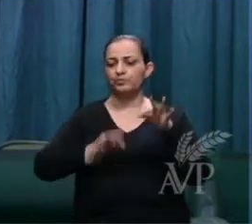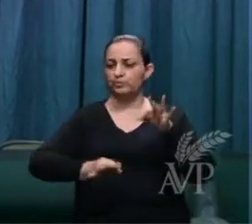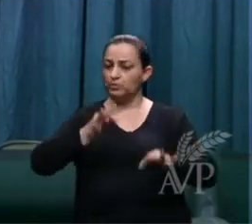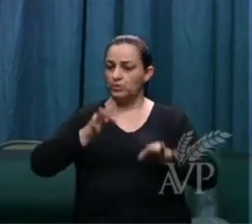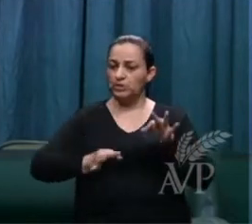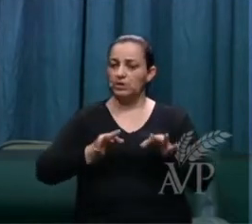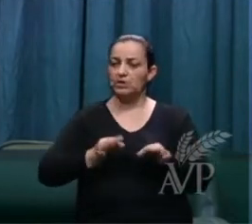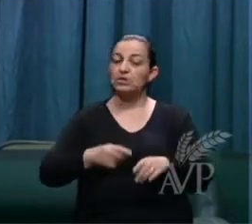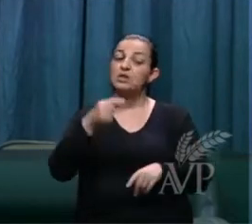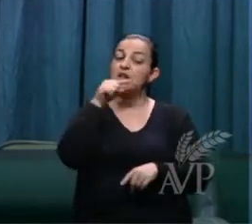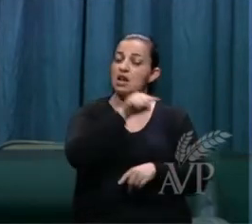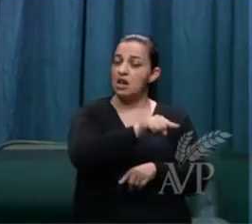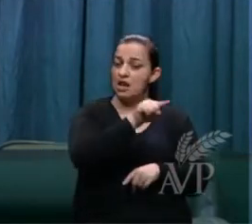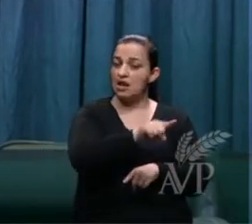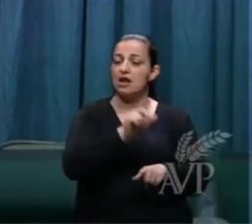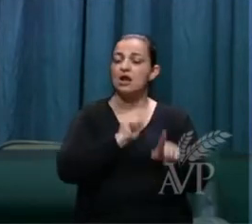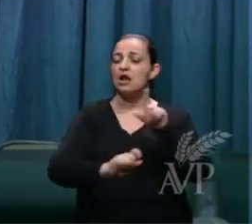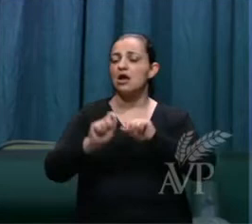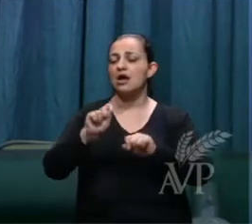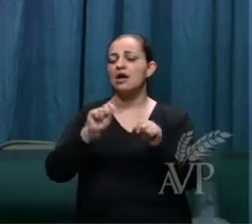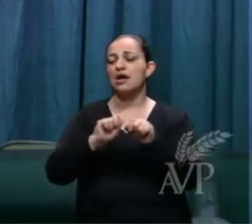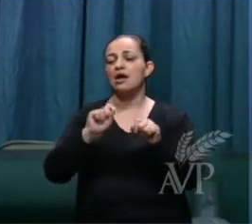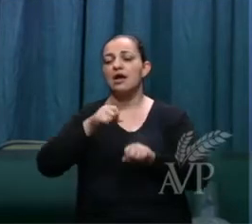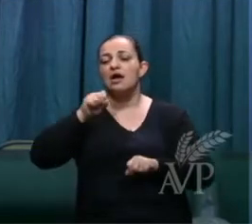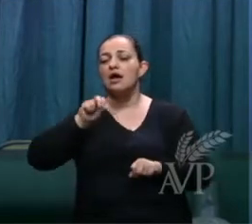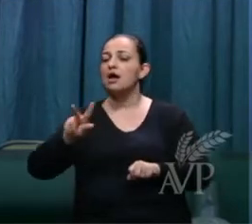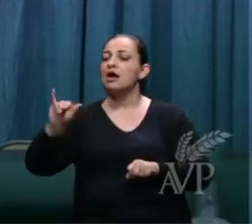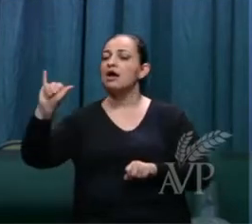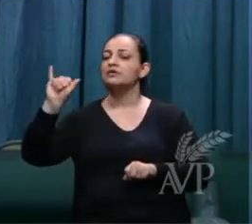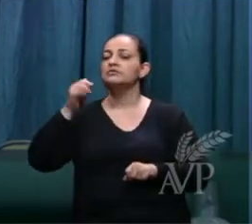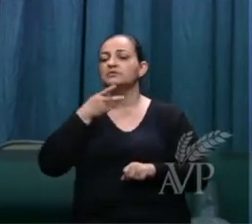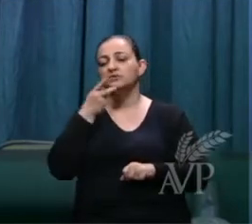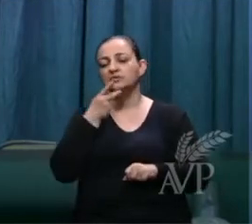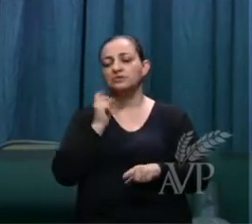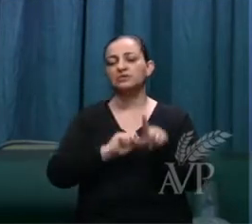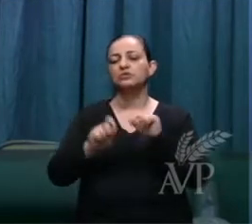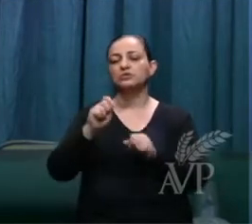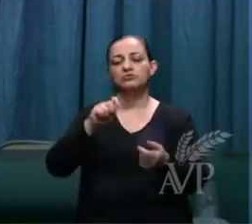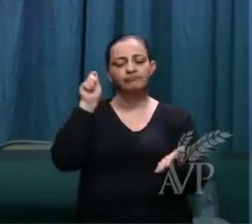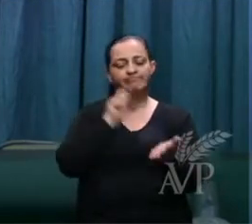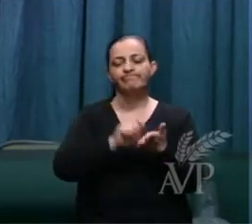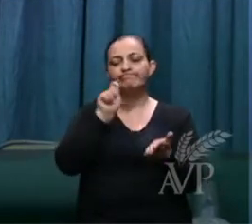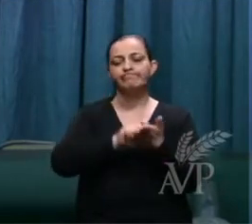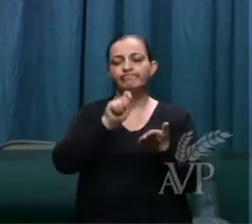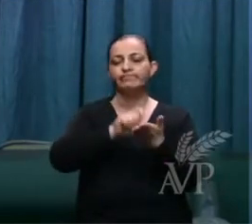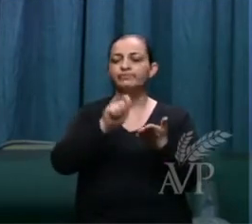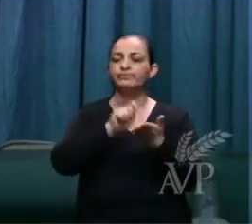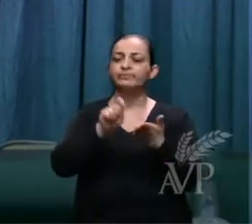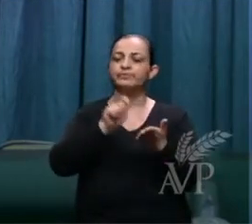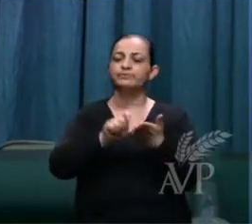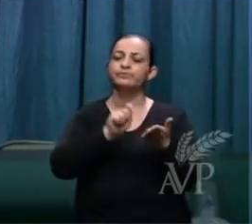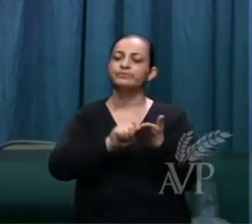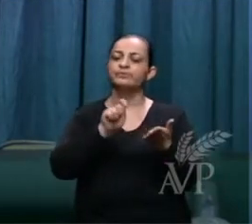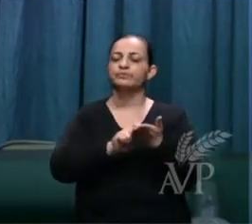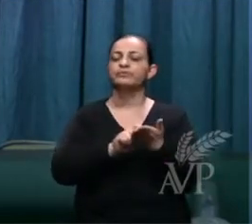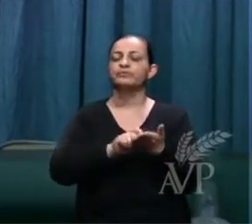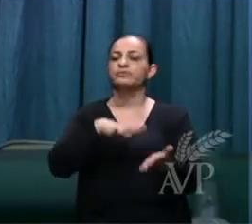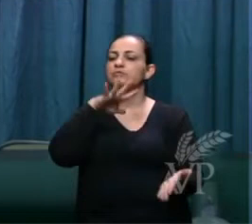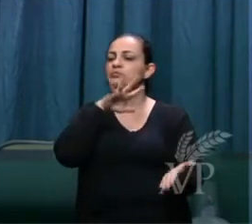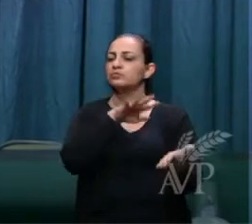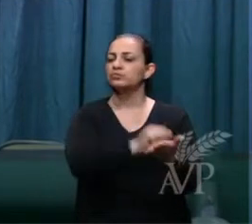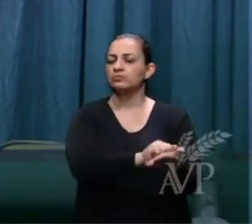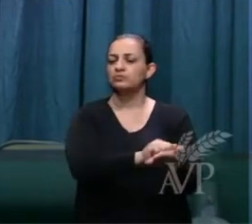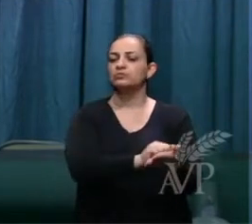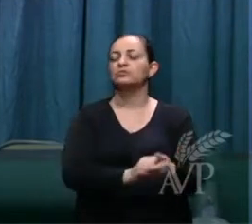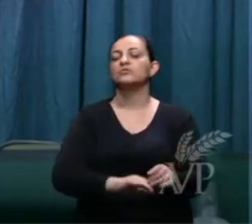E ali o que vai falar é o que está registrado. E cada um